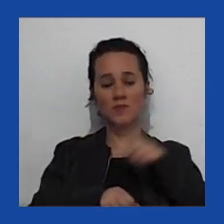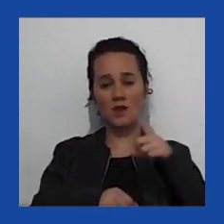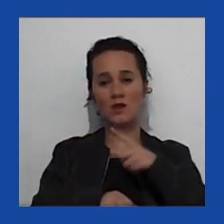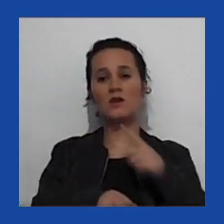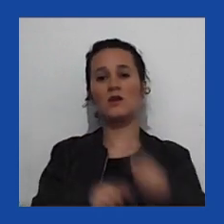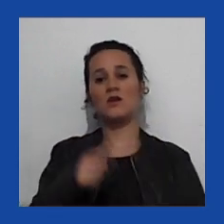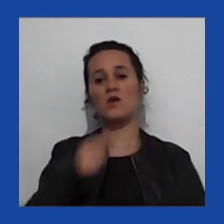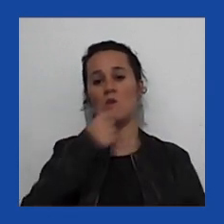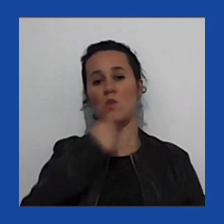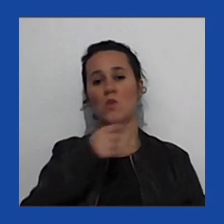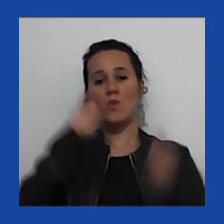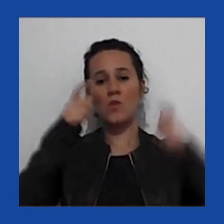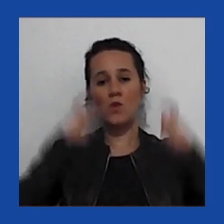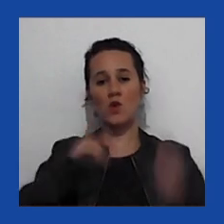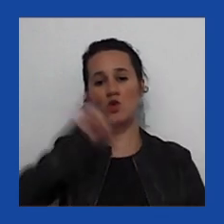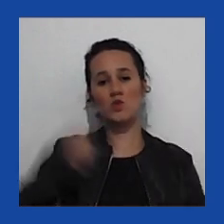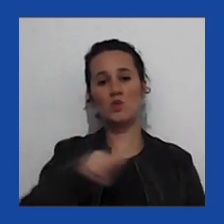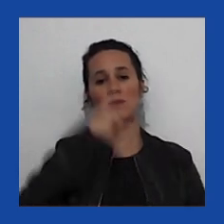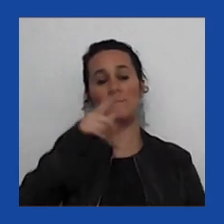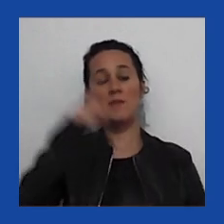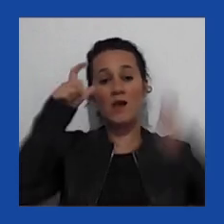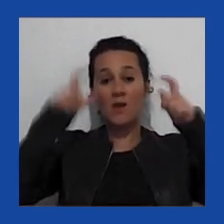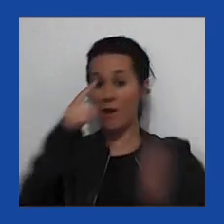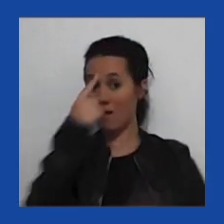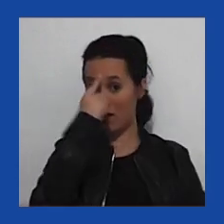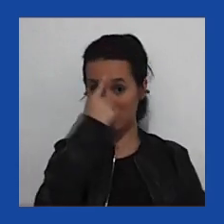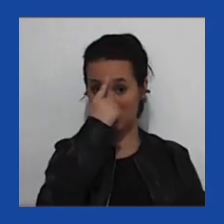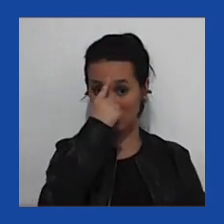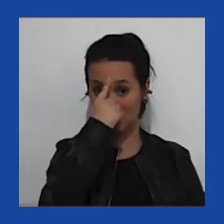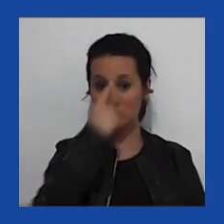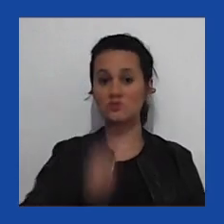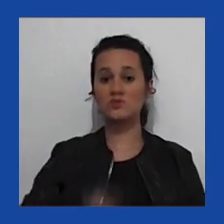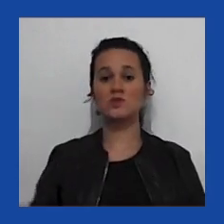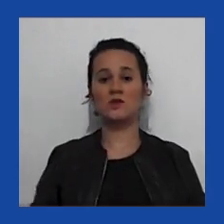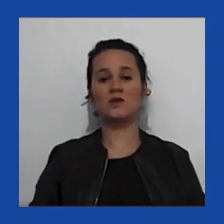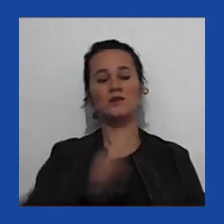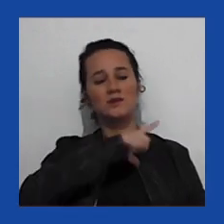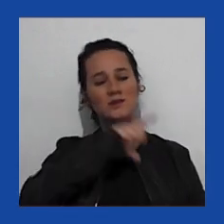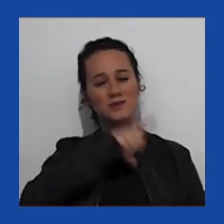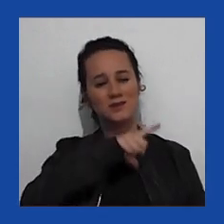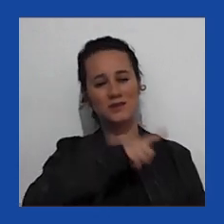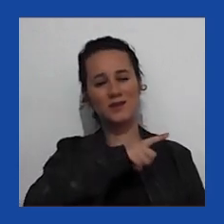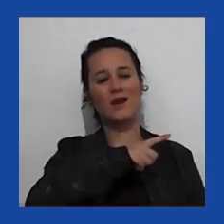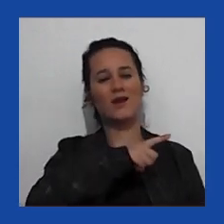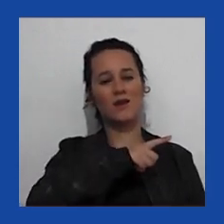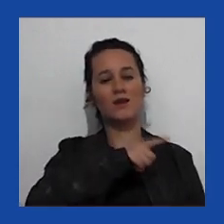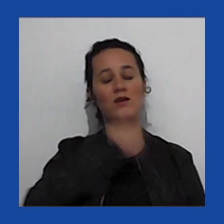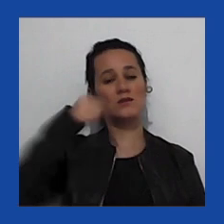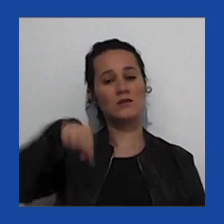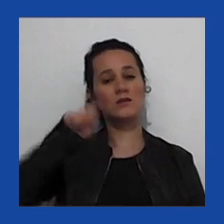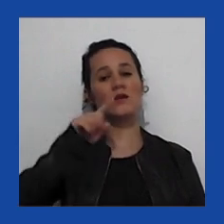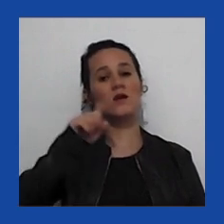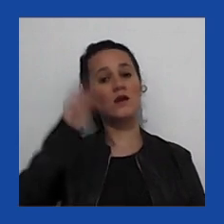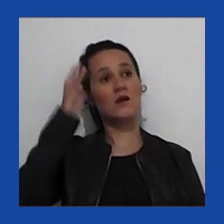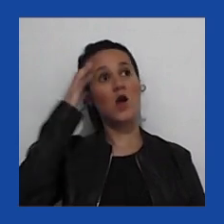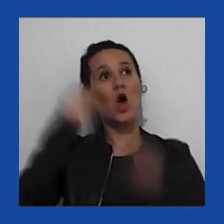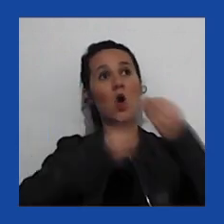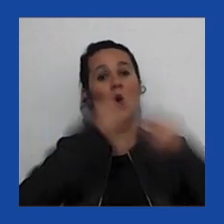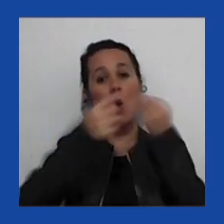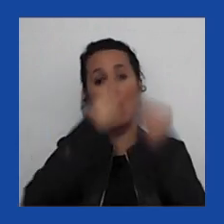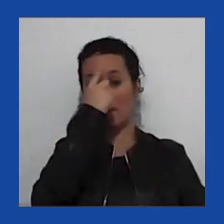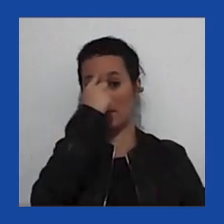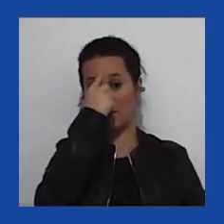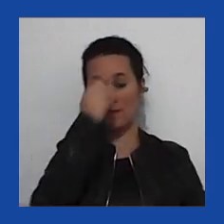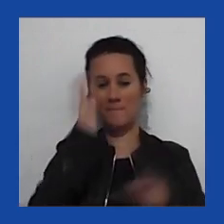do BJP, na Índia, que tem uma noção da Índia como nação